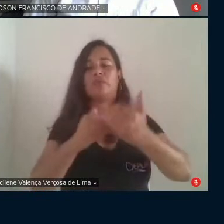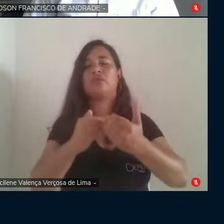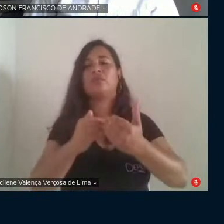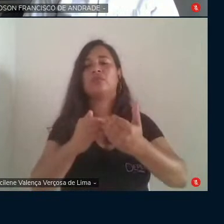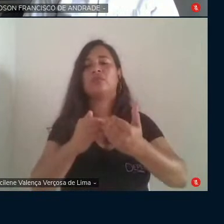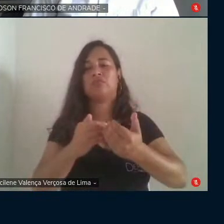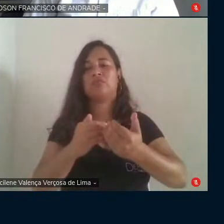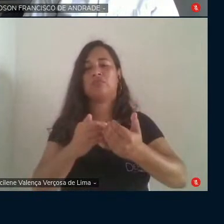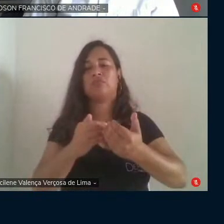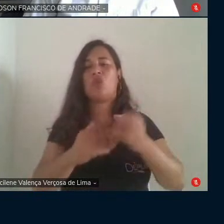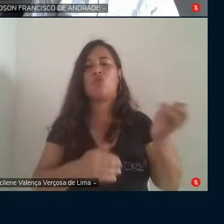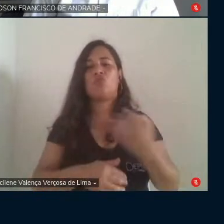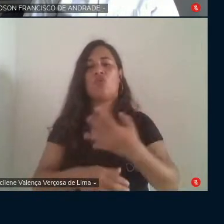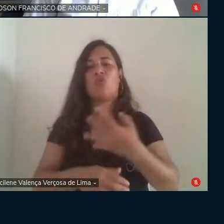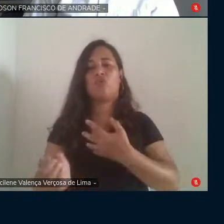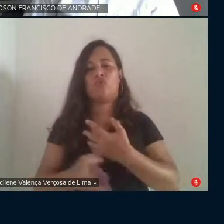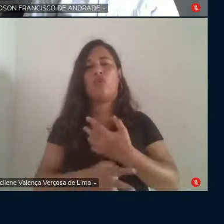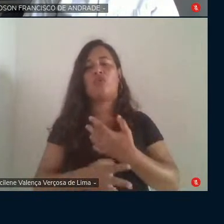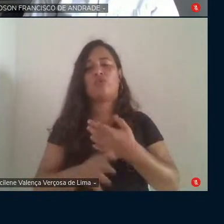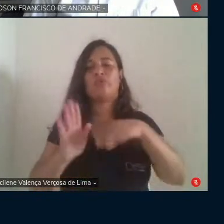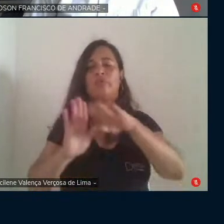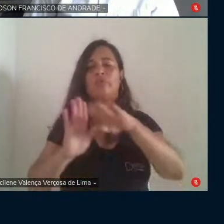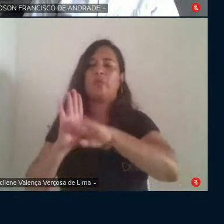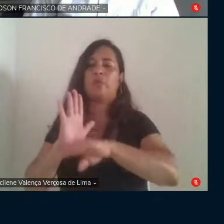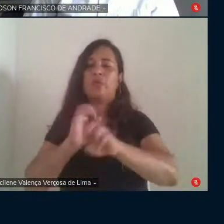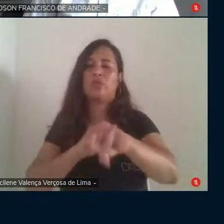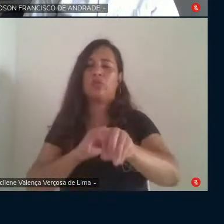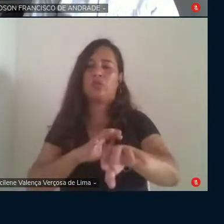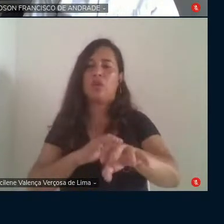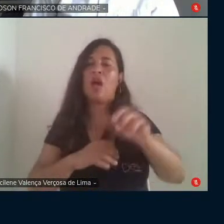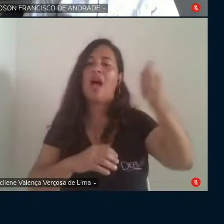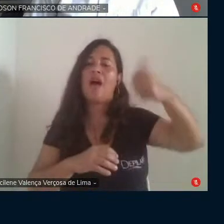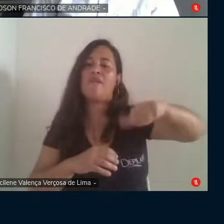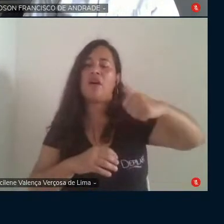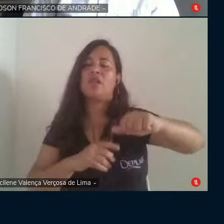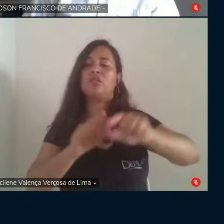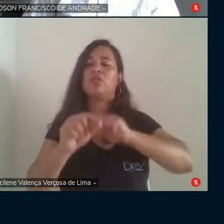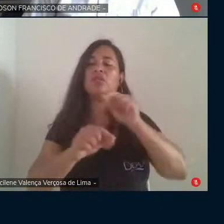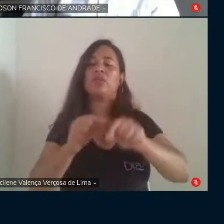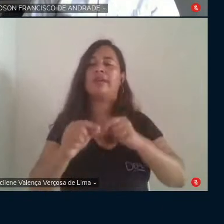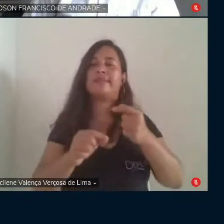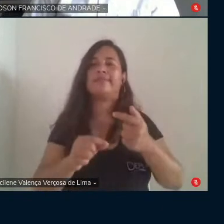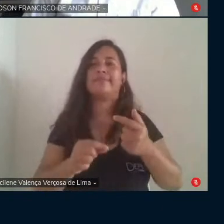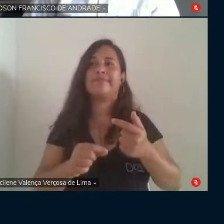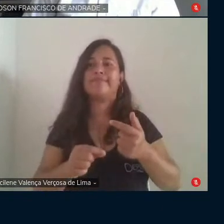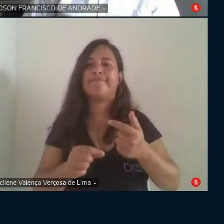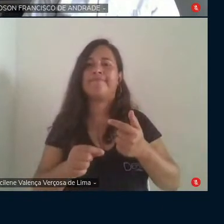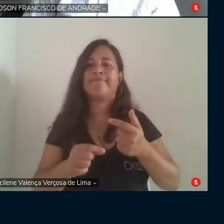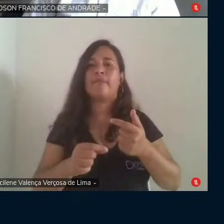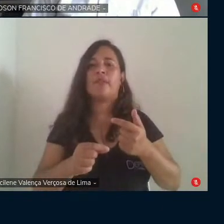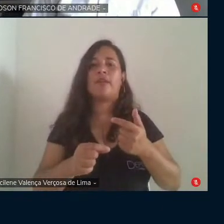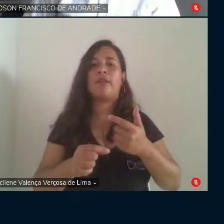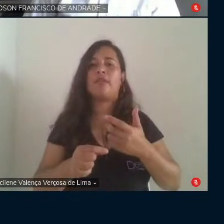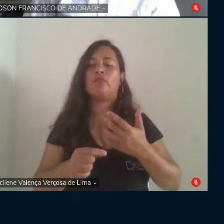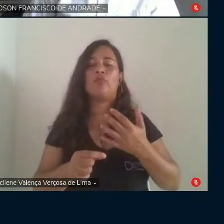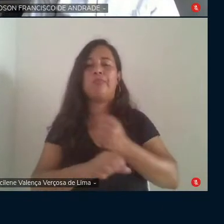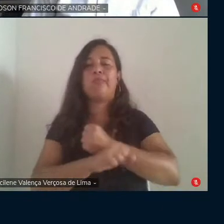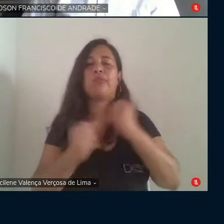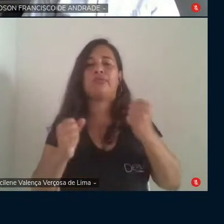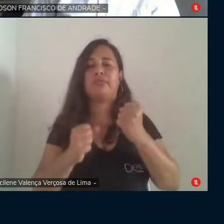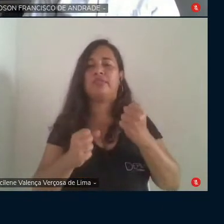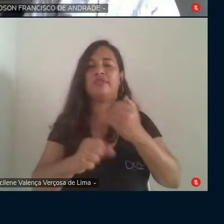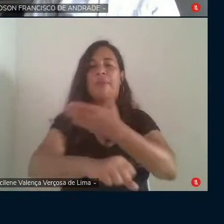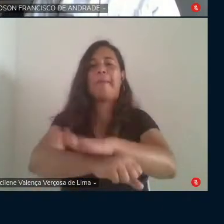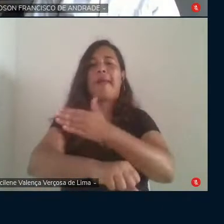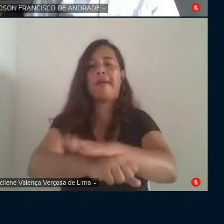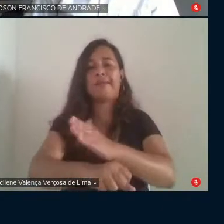desse novo Plano Nacional da Educação, claro, avaliando o plano que foi impedido de colocar em prática pela Emenda 95 e